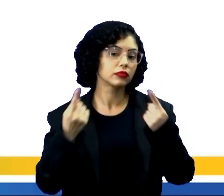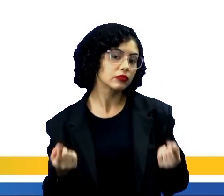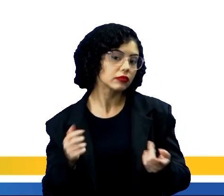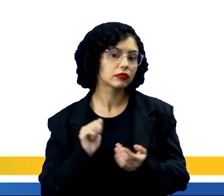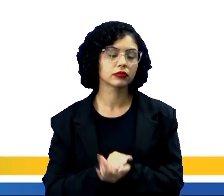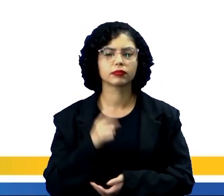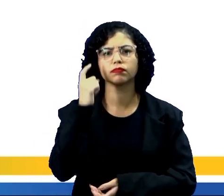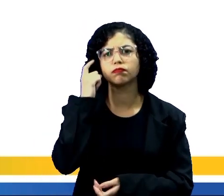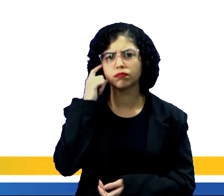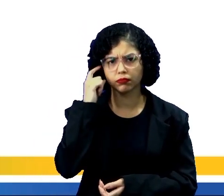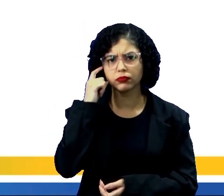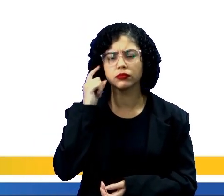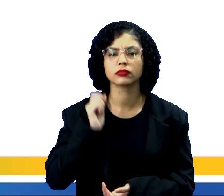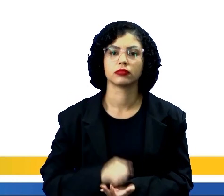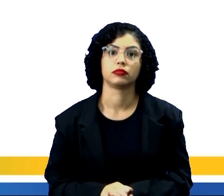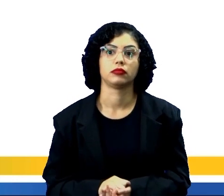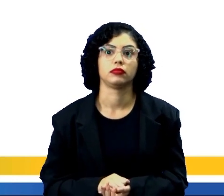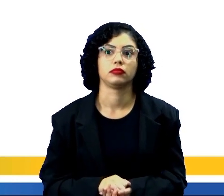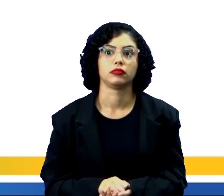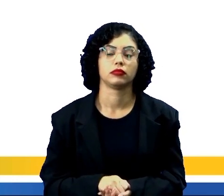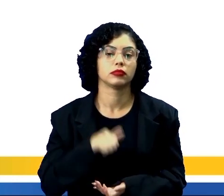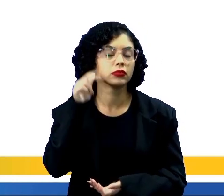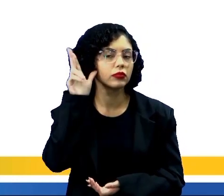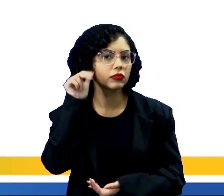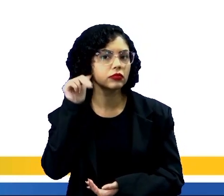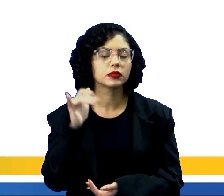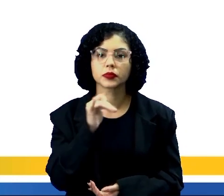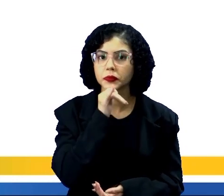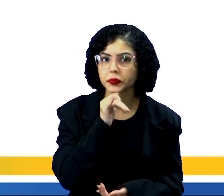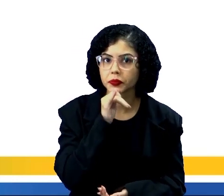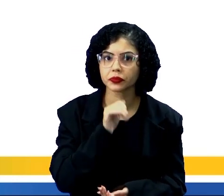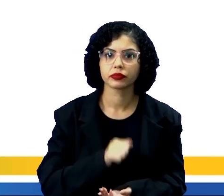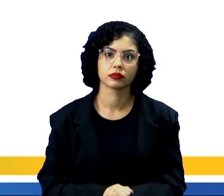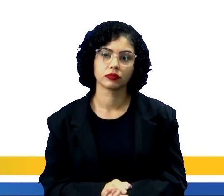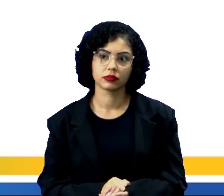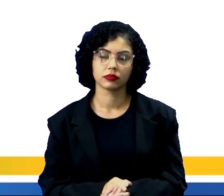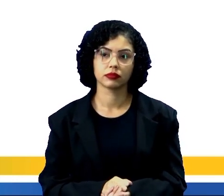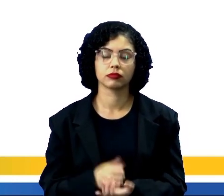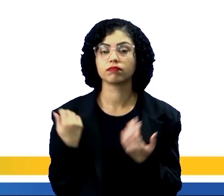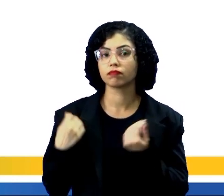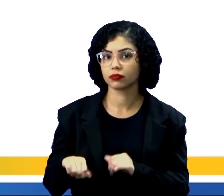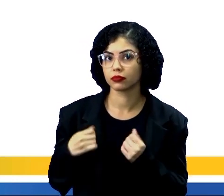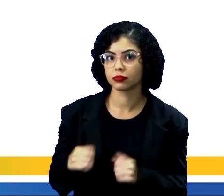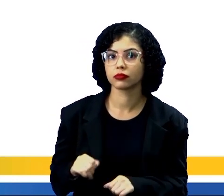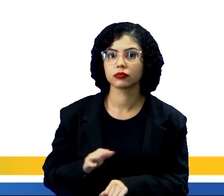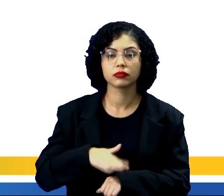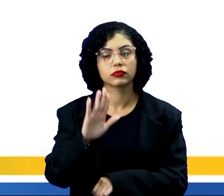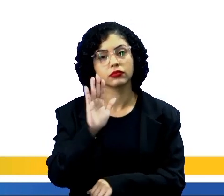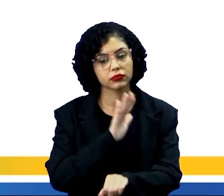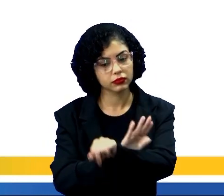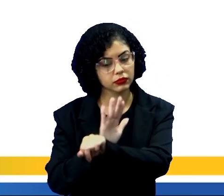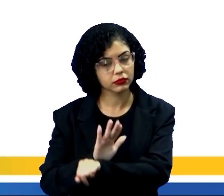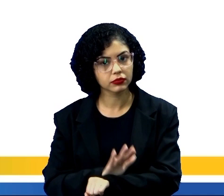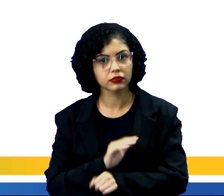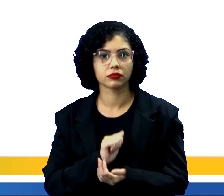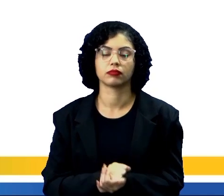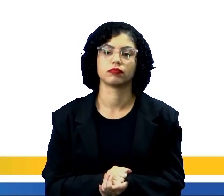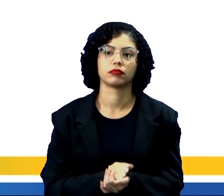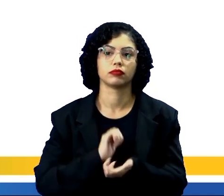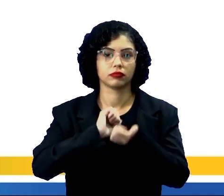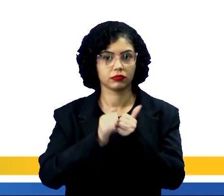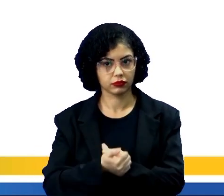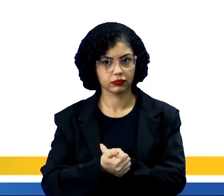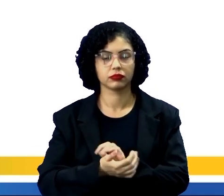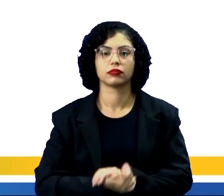eles pensaram, né? Os cavalos, por exemplo, estavam precisando de mais uma ajuda. E aí eles